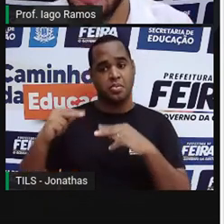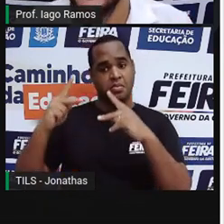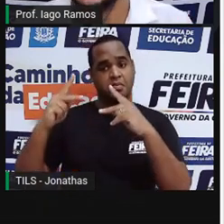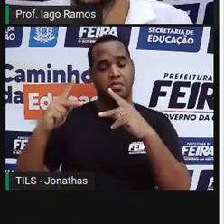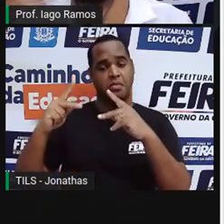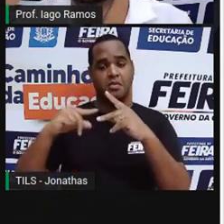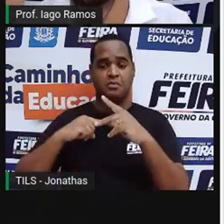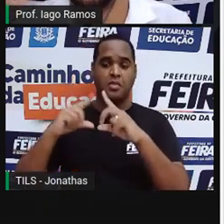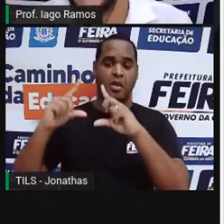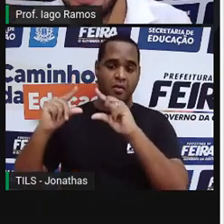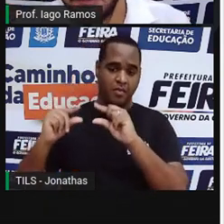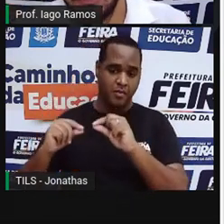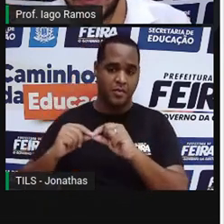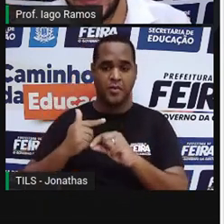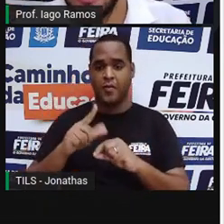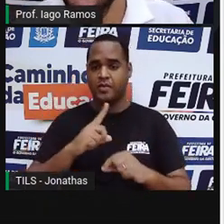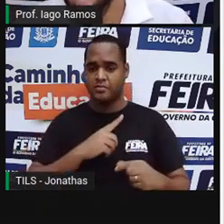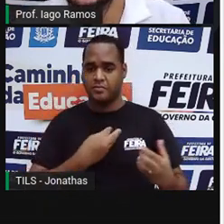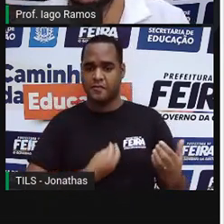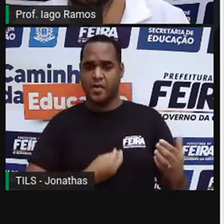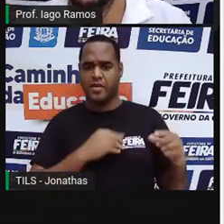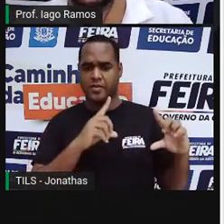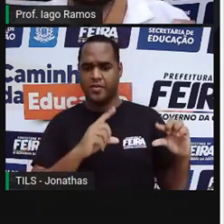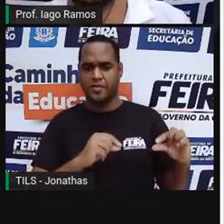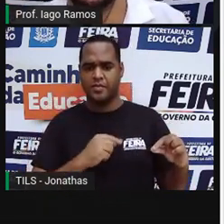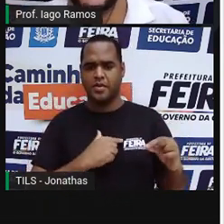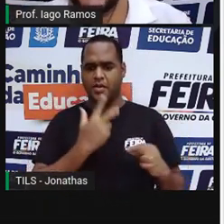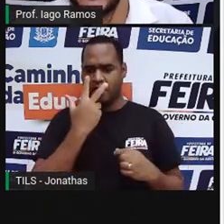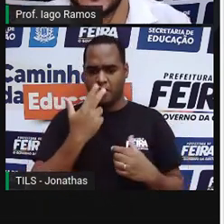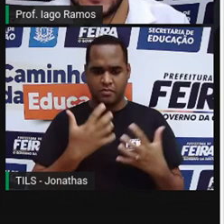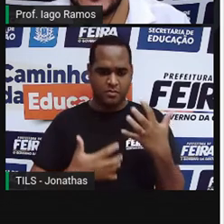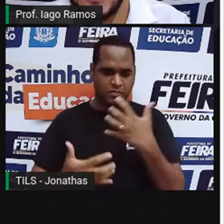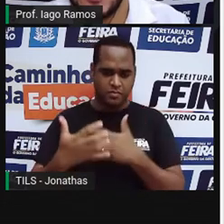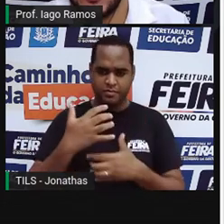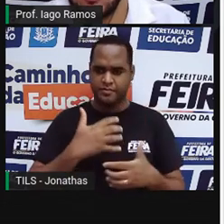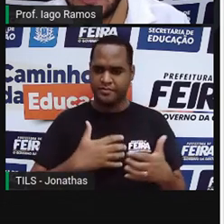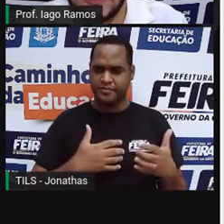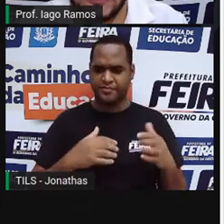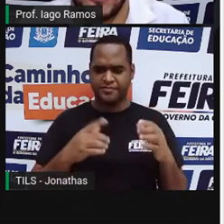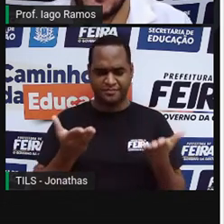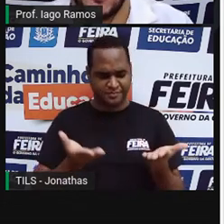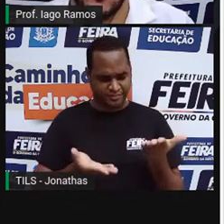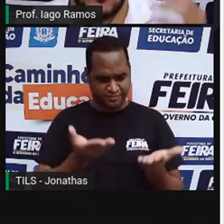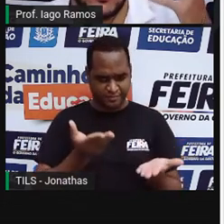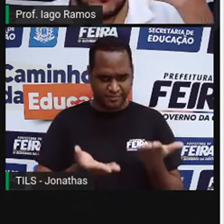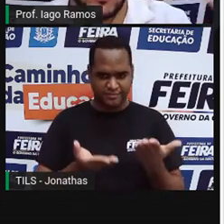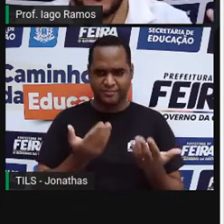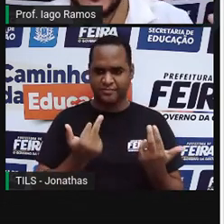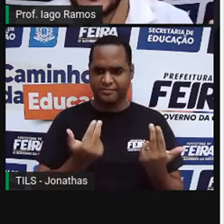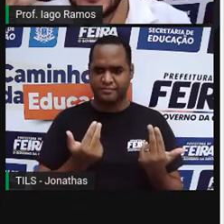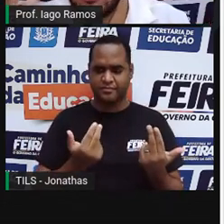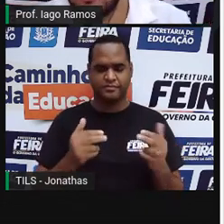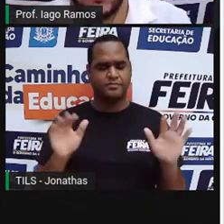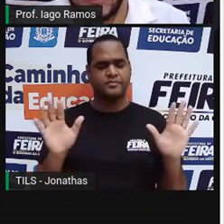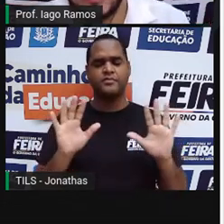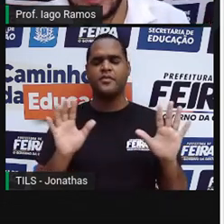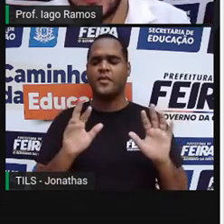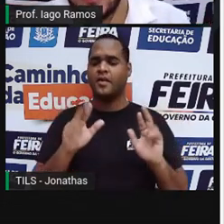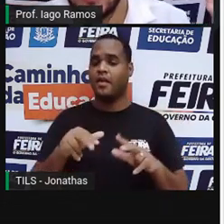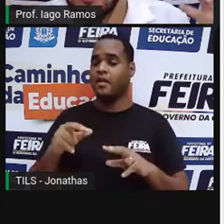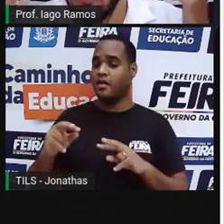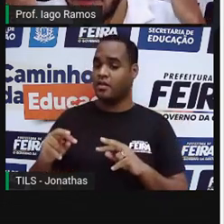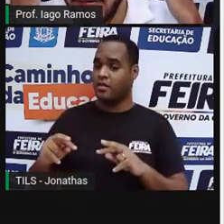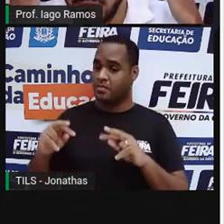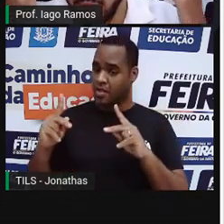e a outra vai diminuir. Mas não vai haver proporcionalidade. Como assim? Quando uma aumentar e a outra aumentar,